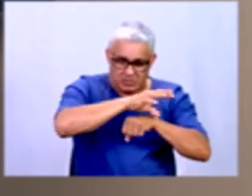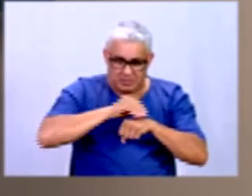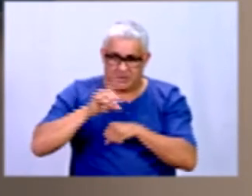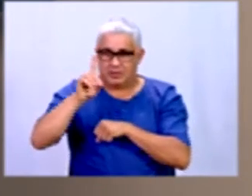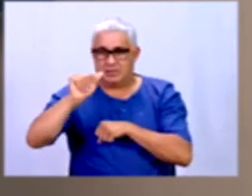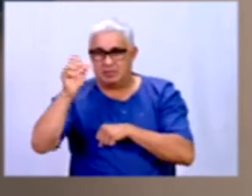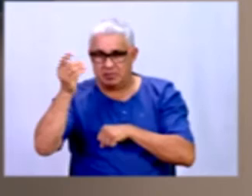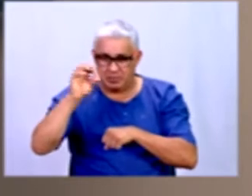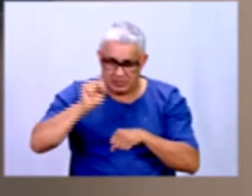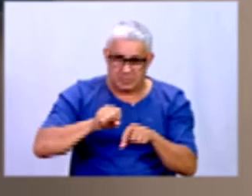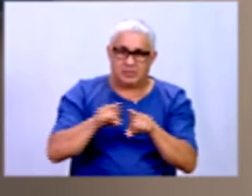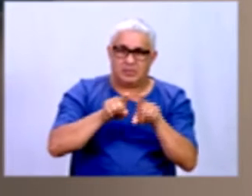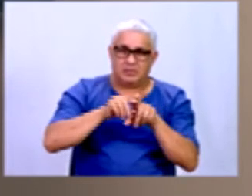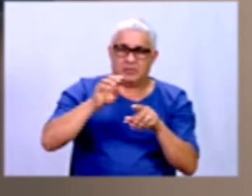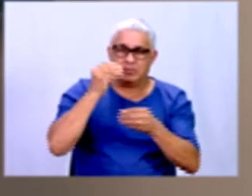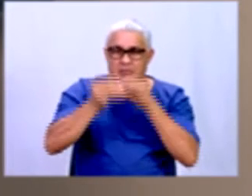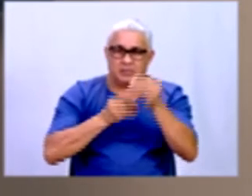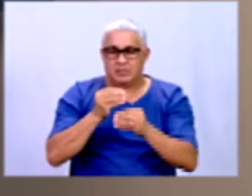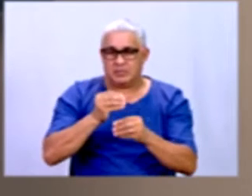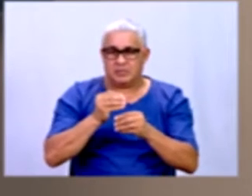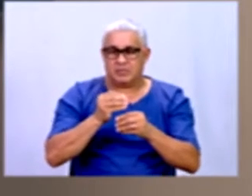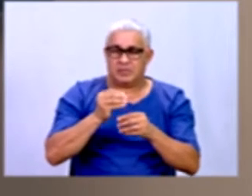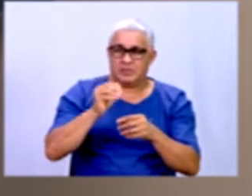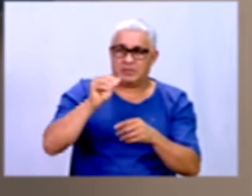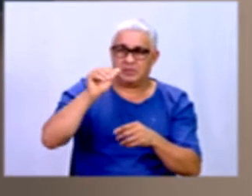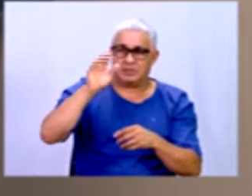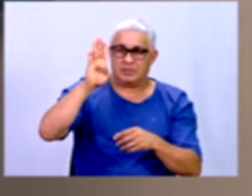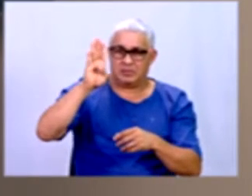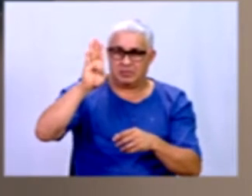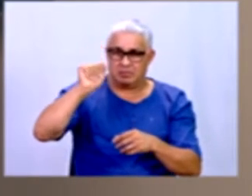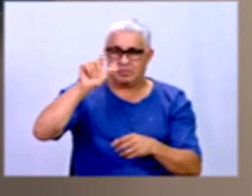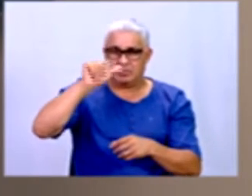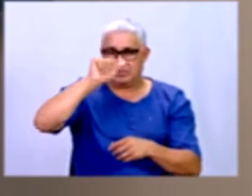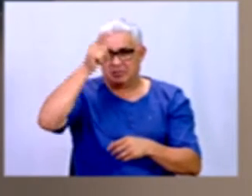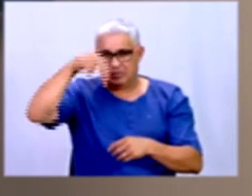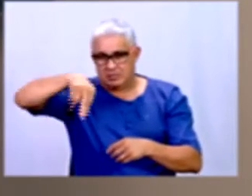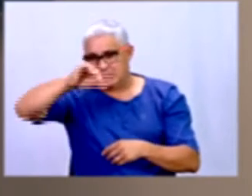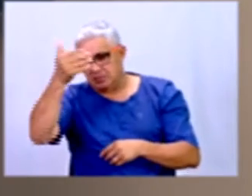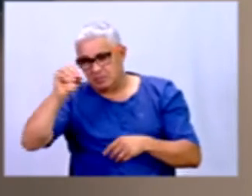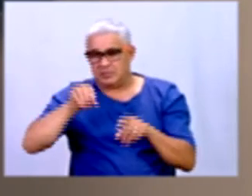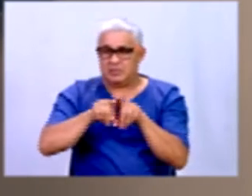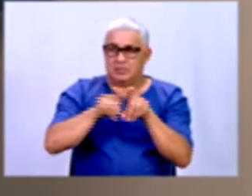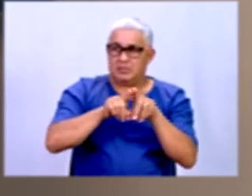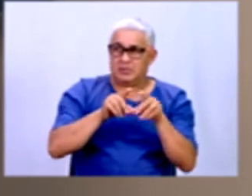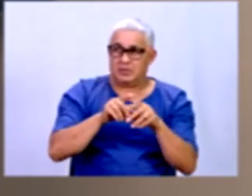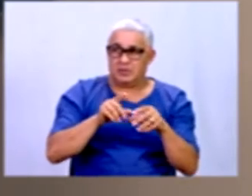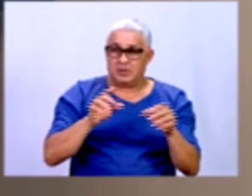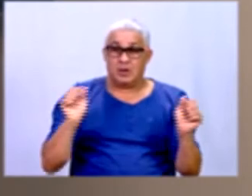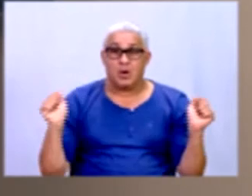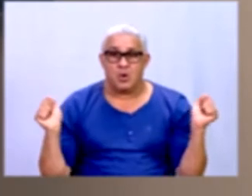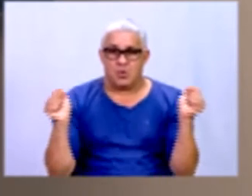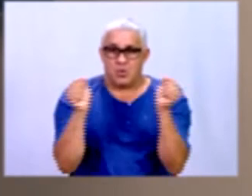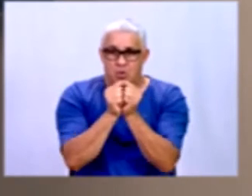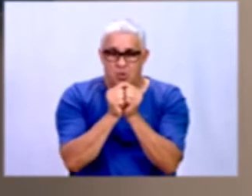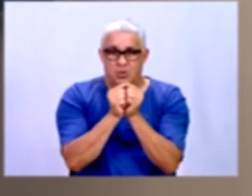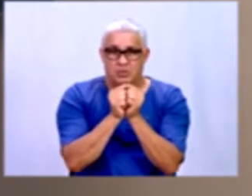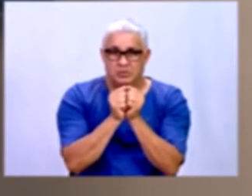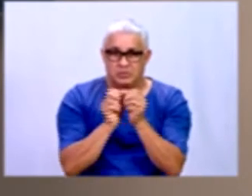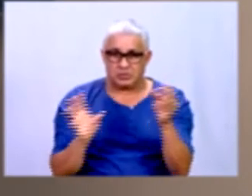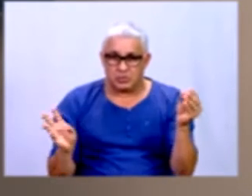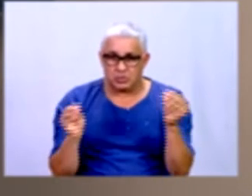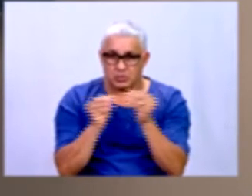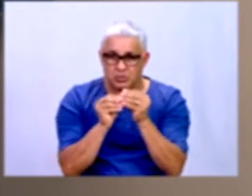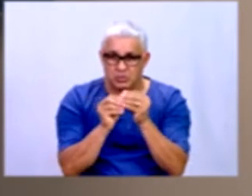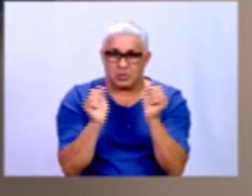por exemplo, um balanço. Mas com tudo que vocês forem trabalhar, unam a proatividade, a